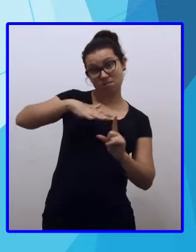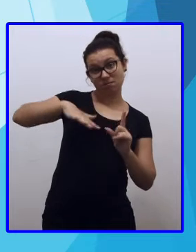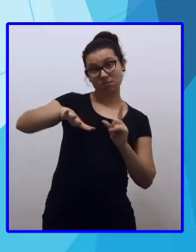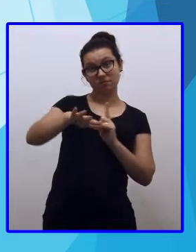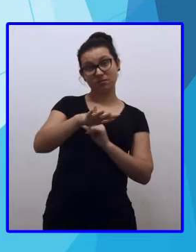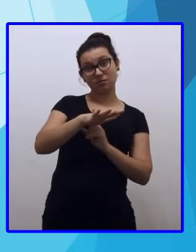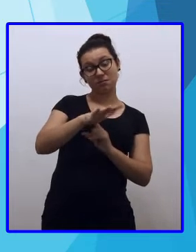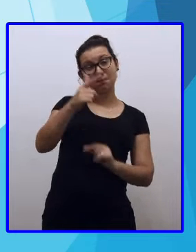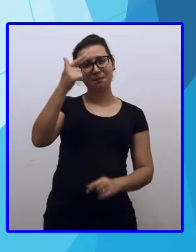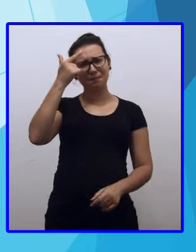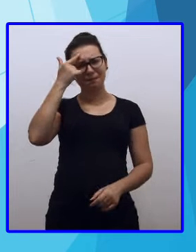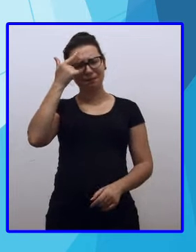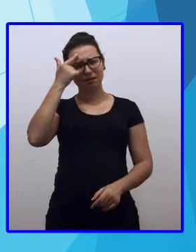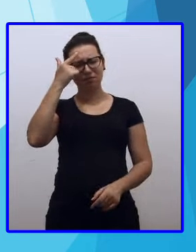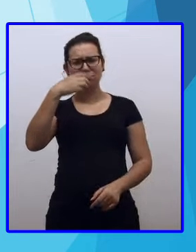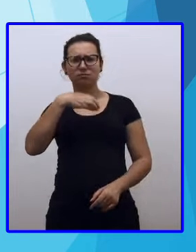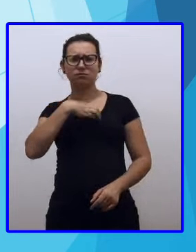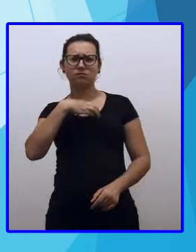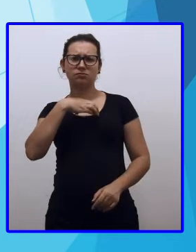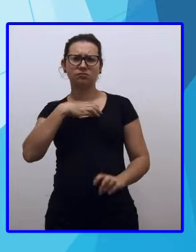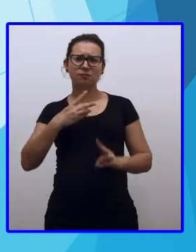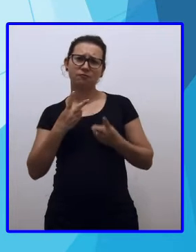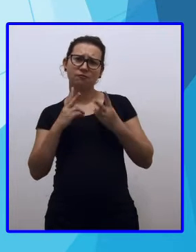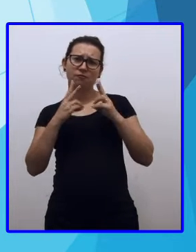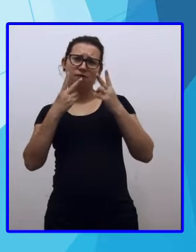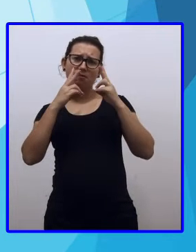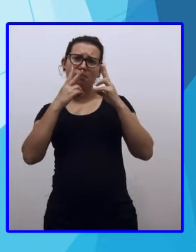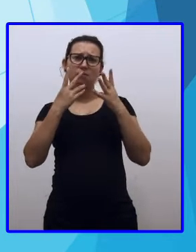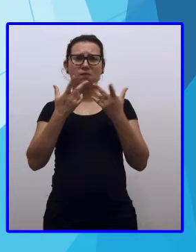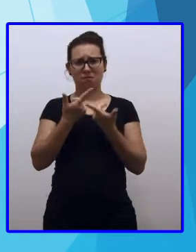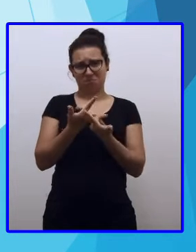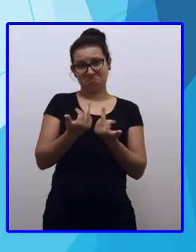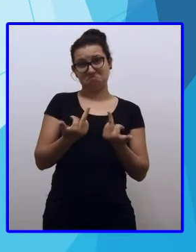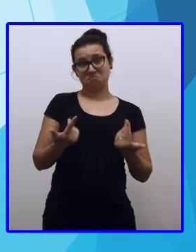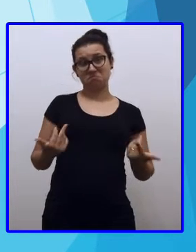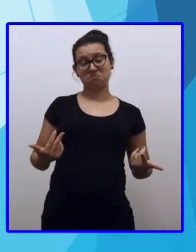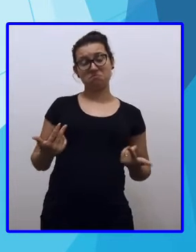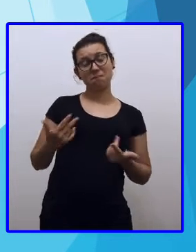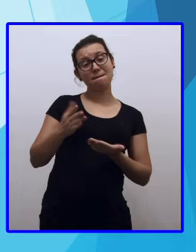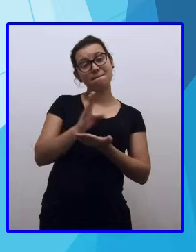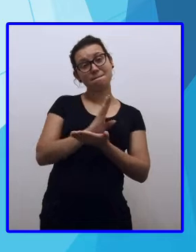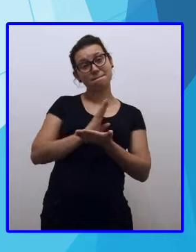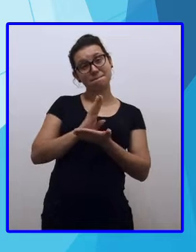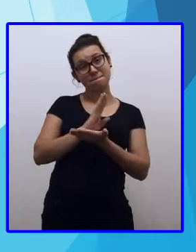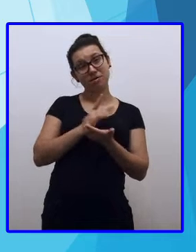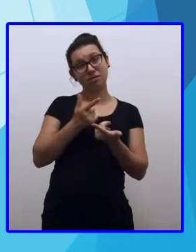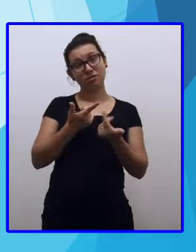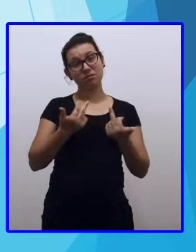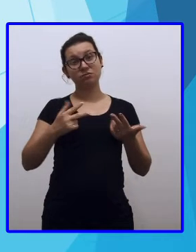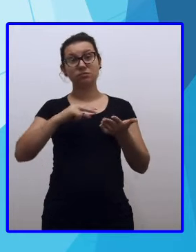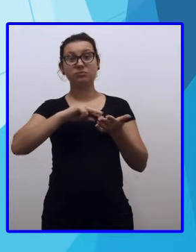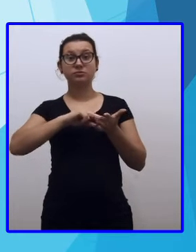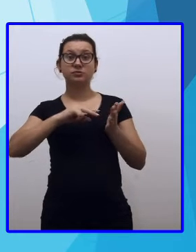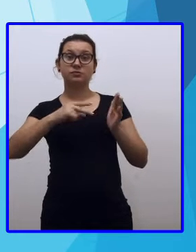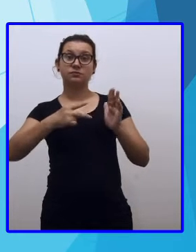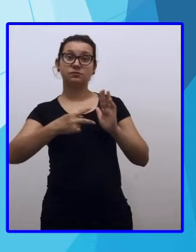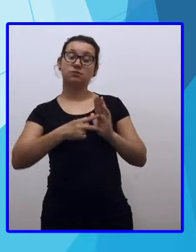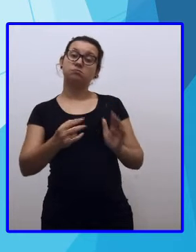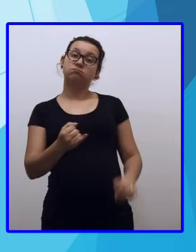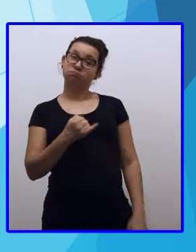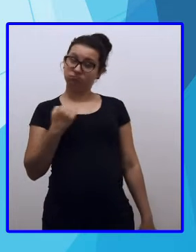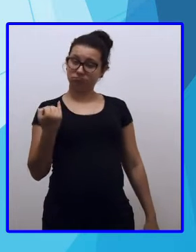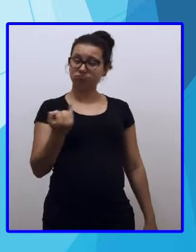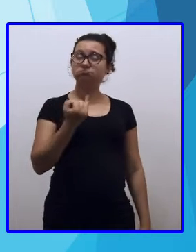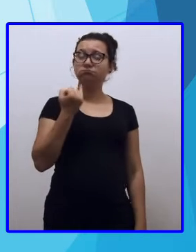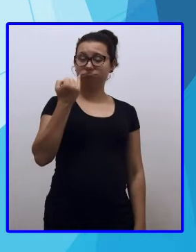dar valor às mercadorias, baseado em elementos que tinham algum significado importante